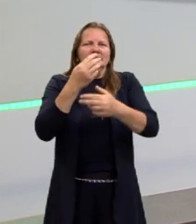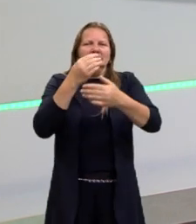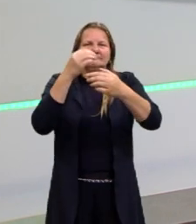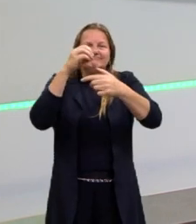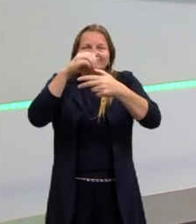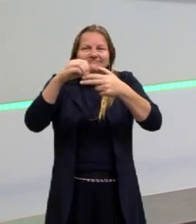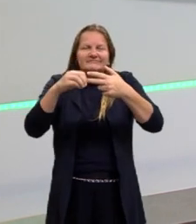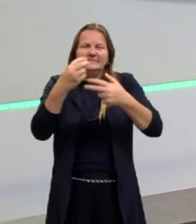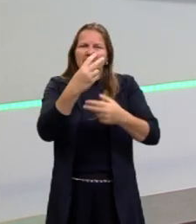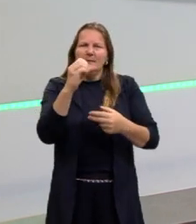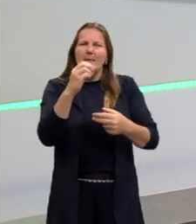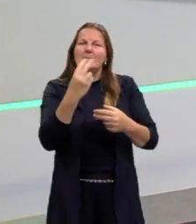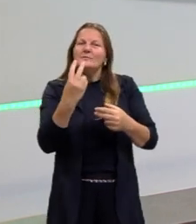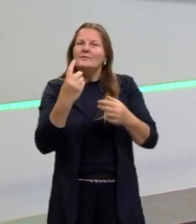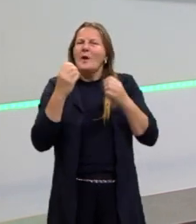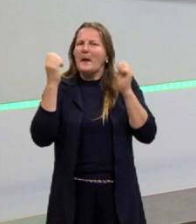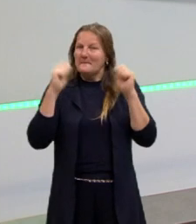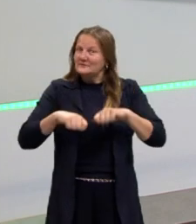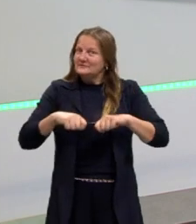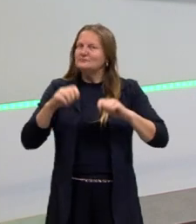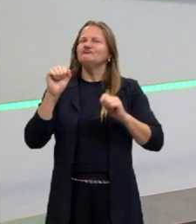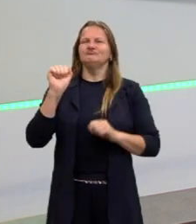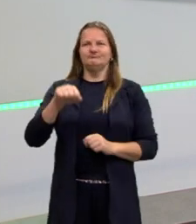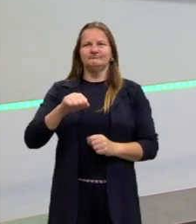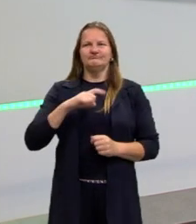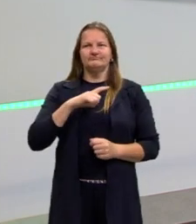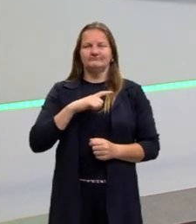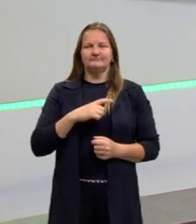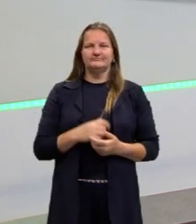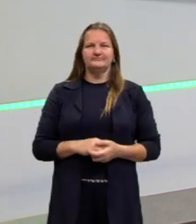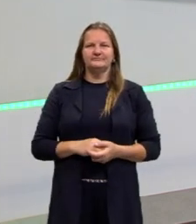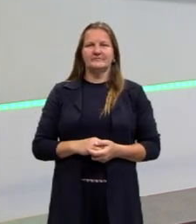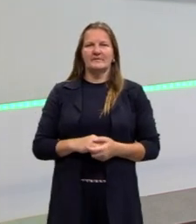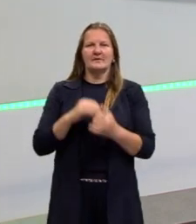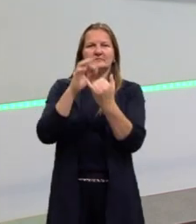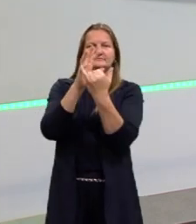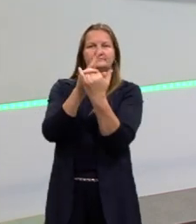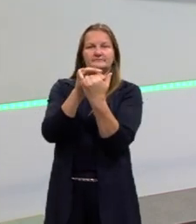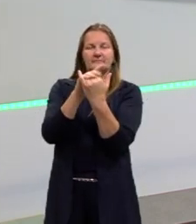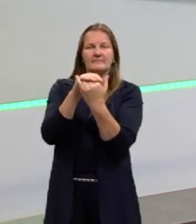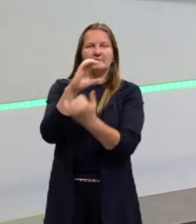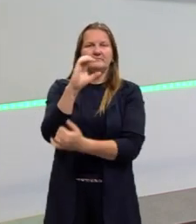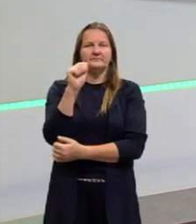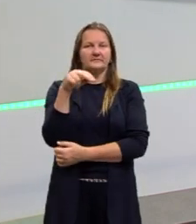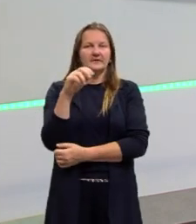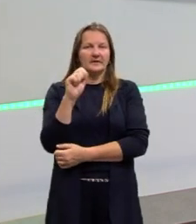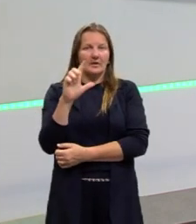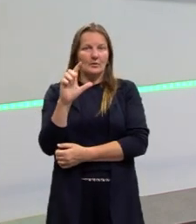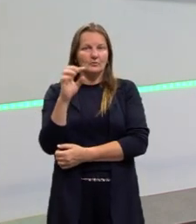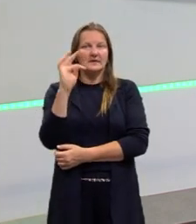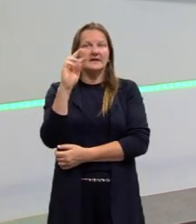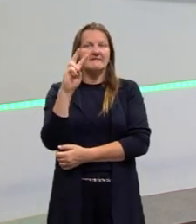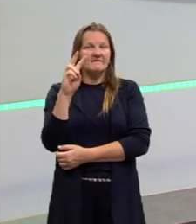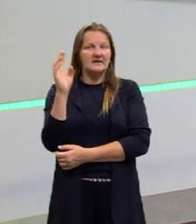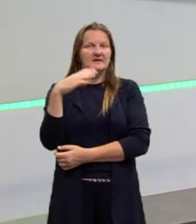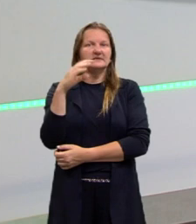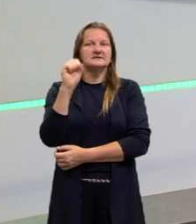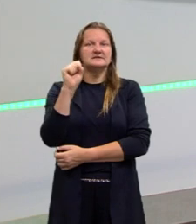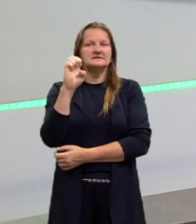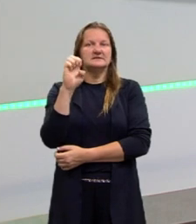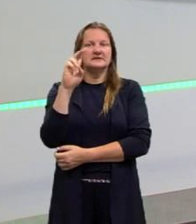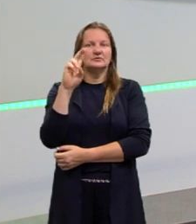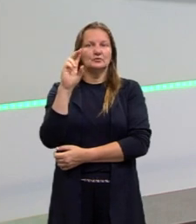possível? Sim, é muito possível. É só tu ir lá no canal da TV Seduq RS, onde tem todas as aulas anteriores